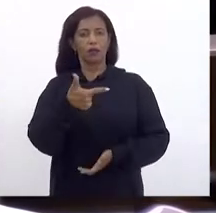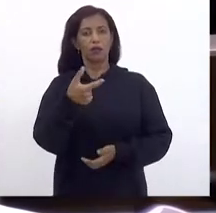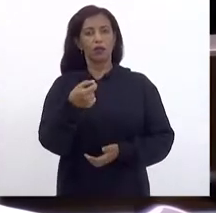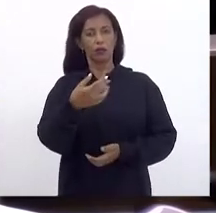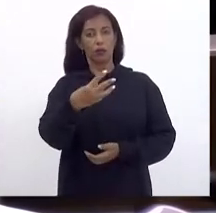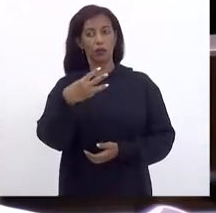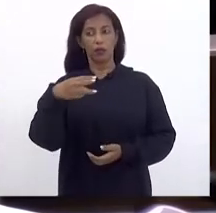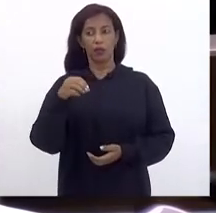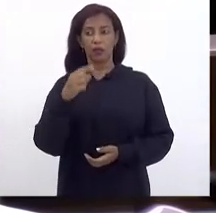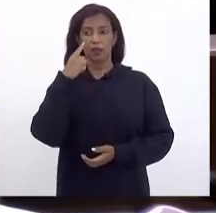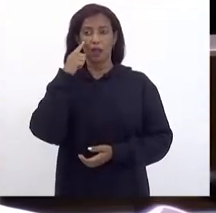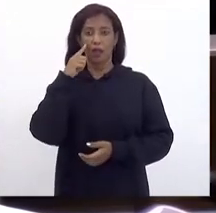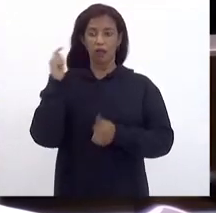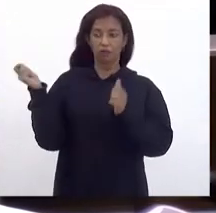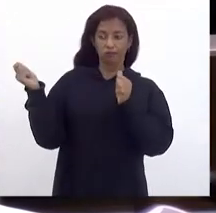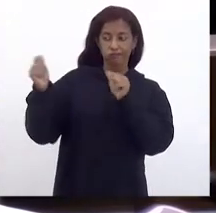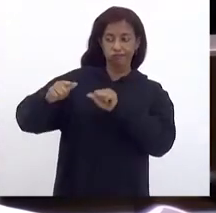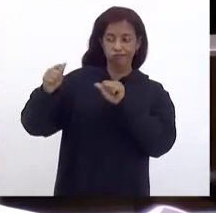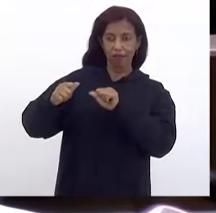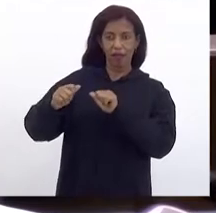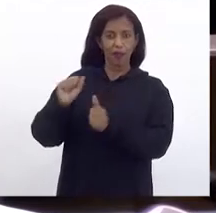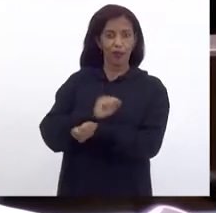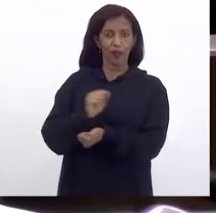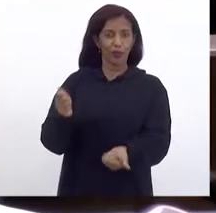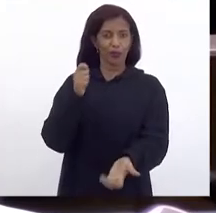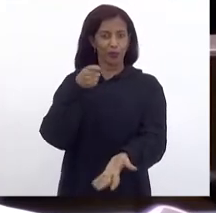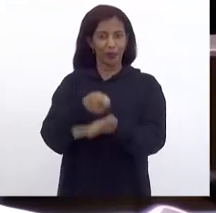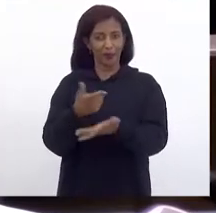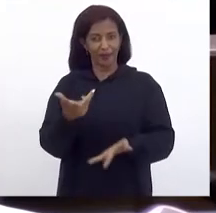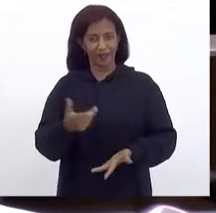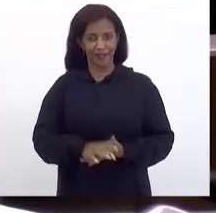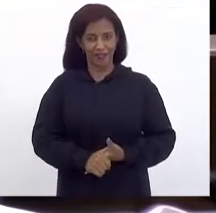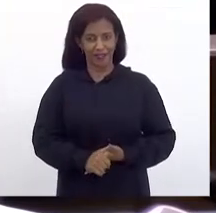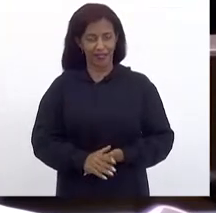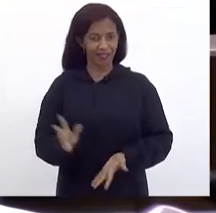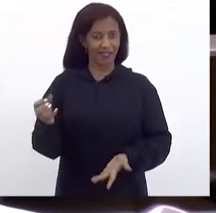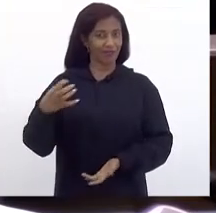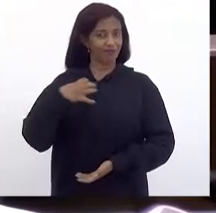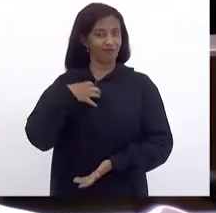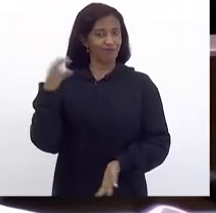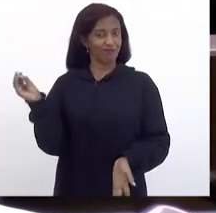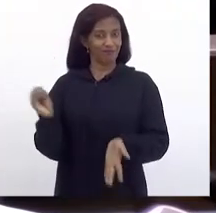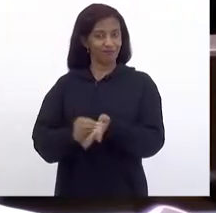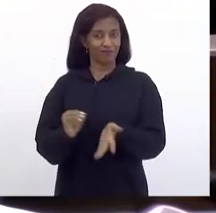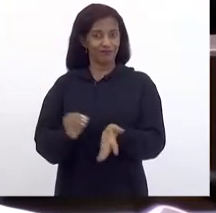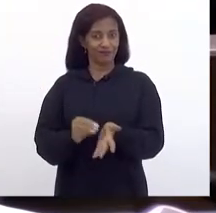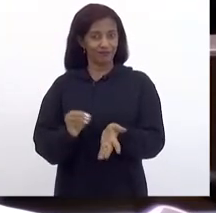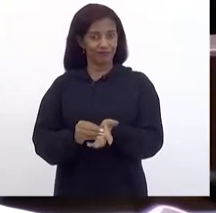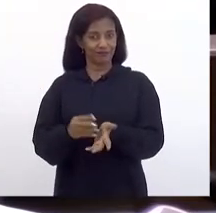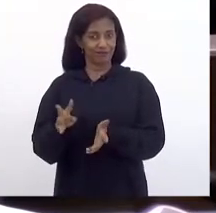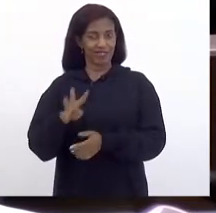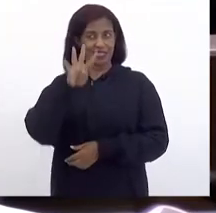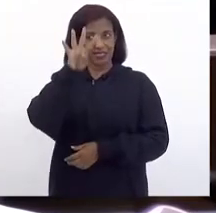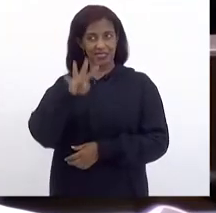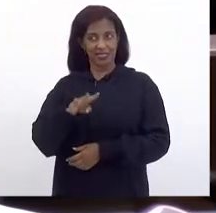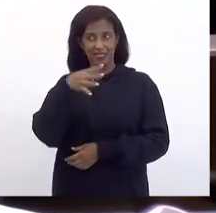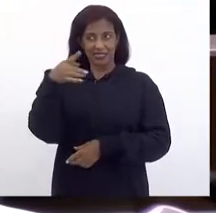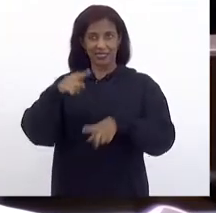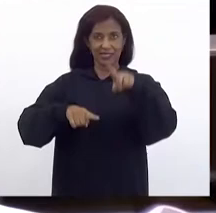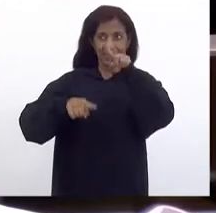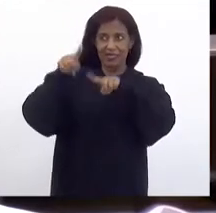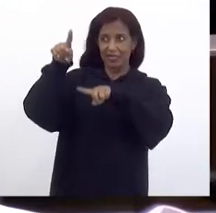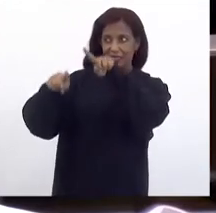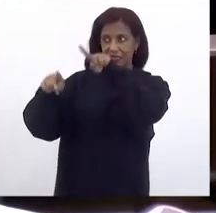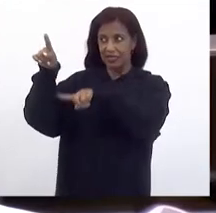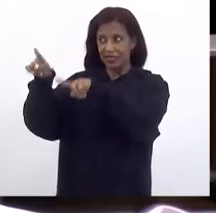A gente verifica Que essa dívida É impagável Então eu sinto A ausência Desse gráfico Lá no